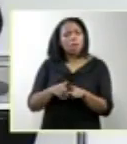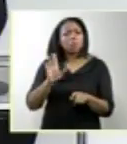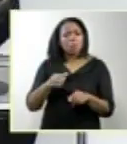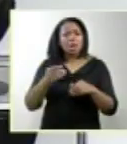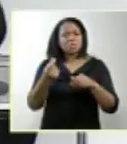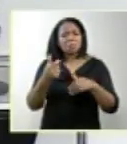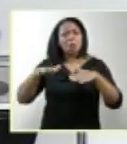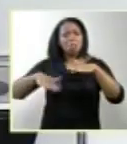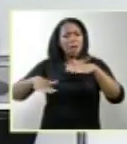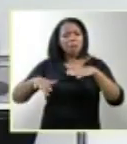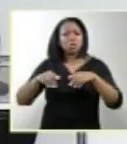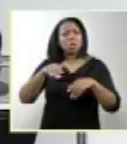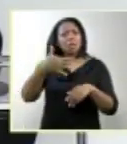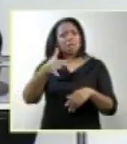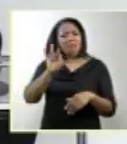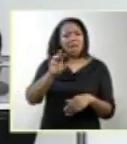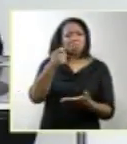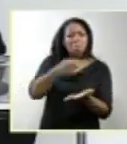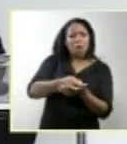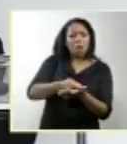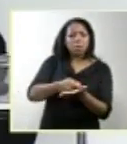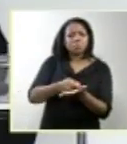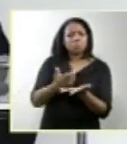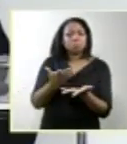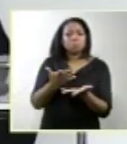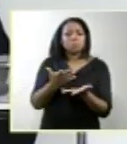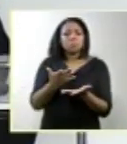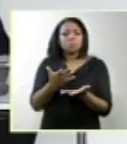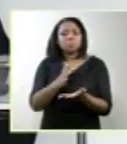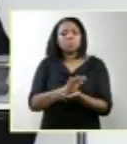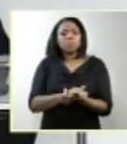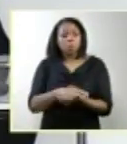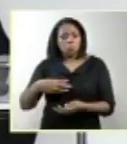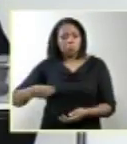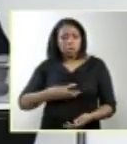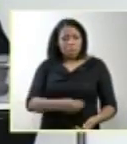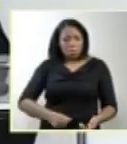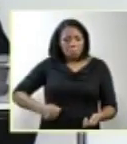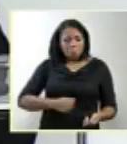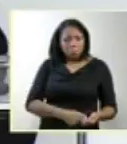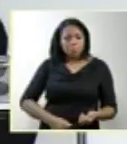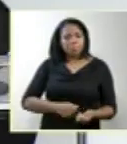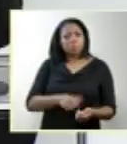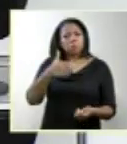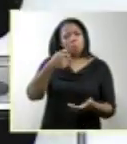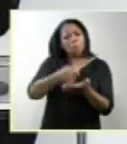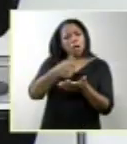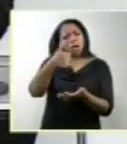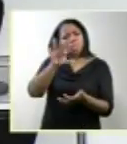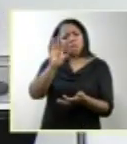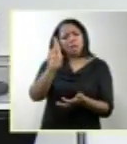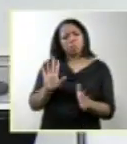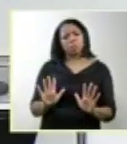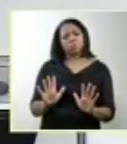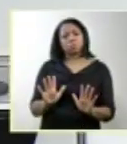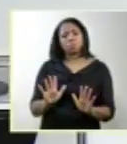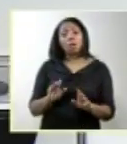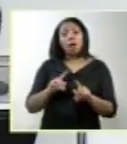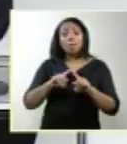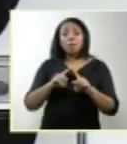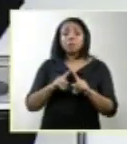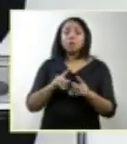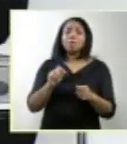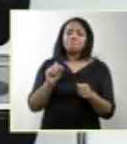faixa de 10 reais de custo operacional, um exame de ultrassonográfico. Então, elas acabam fazendo o ultrasson,